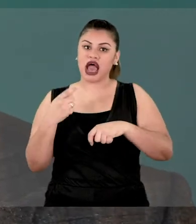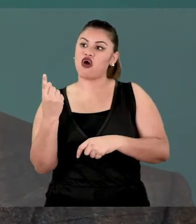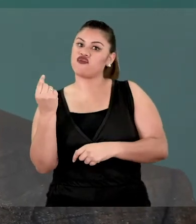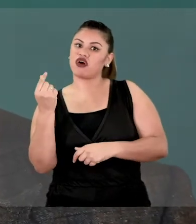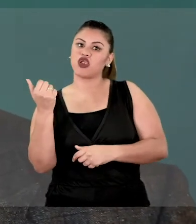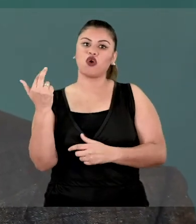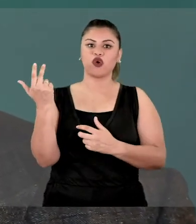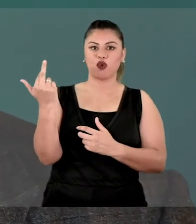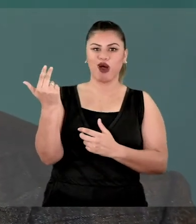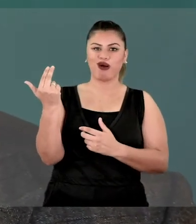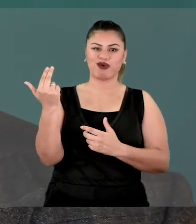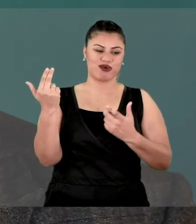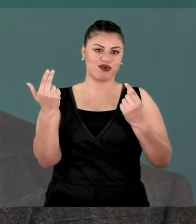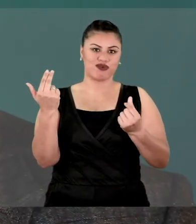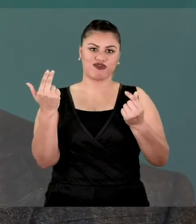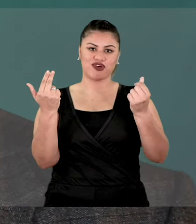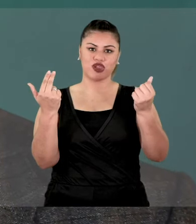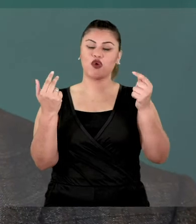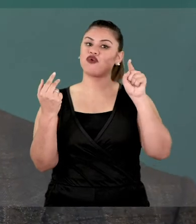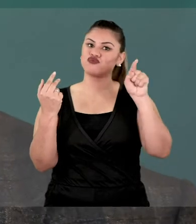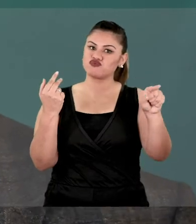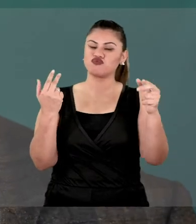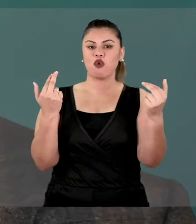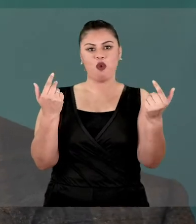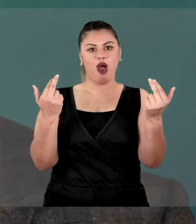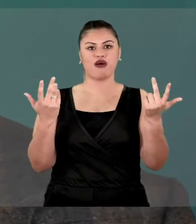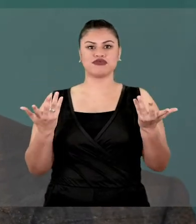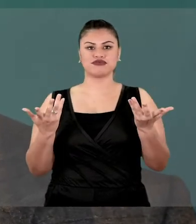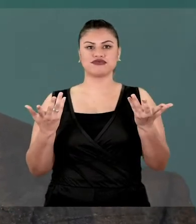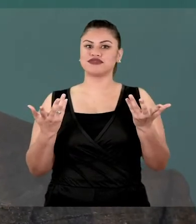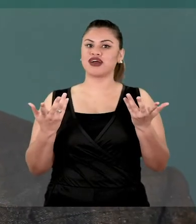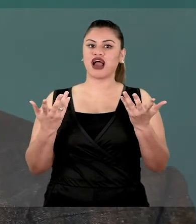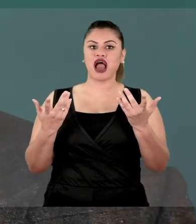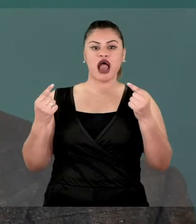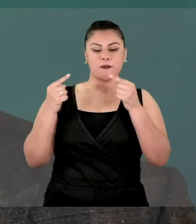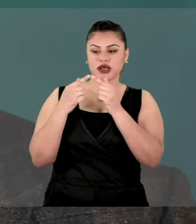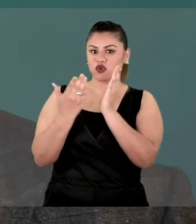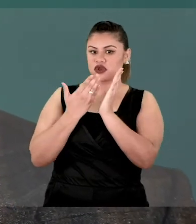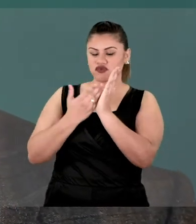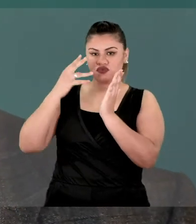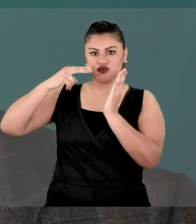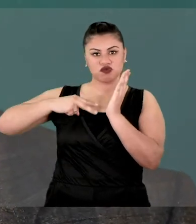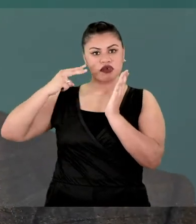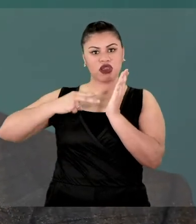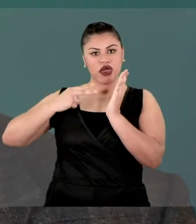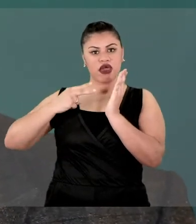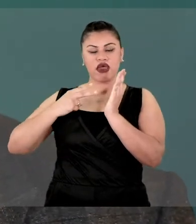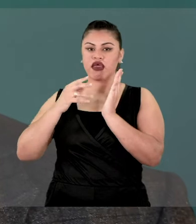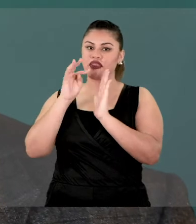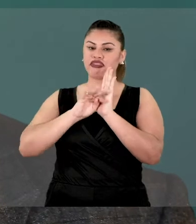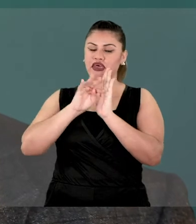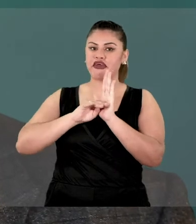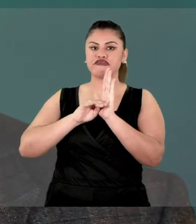disponível pelo mesmo preço para mim, pelo mesmo preço para você. O mesmo livro que vai servir a